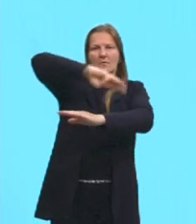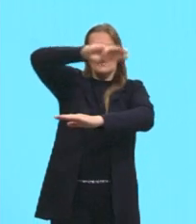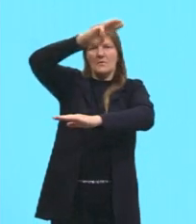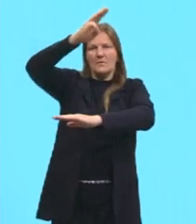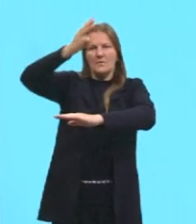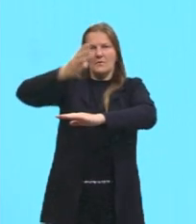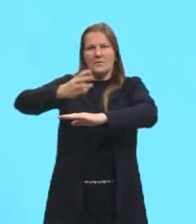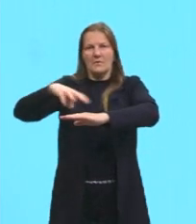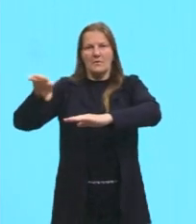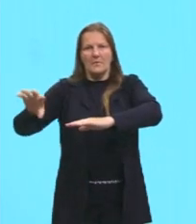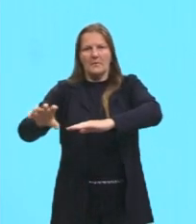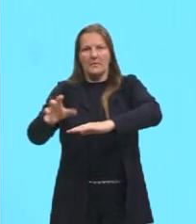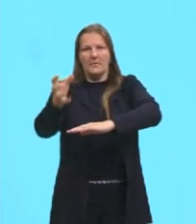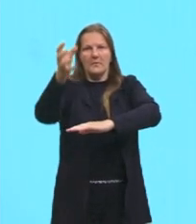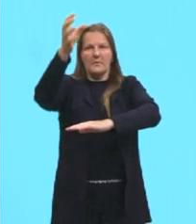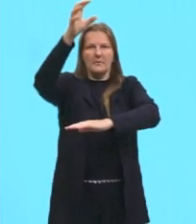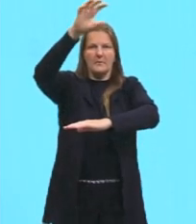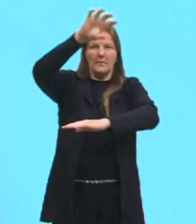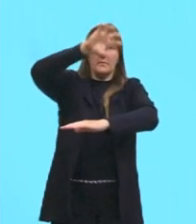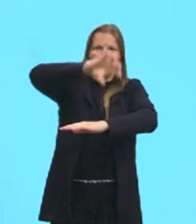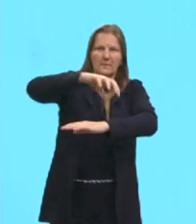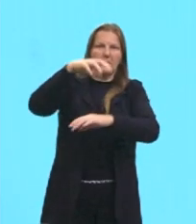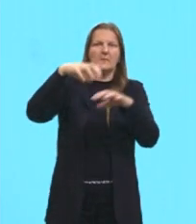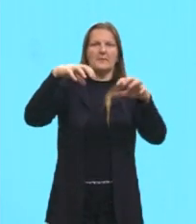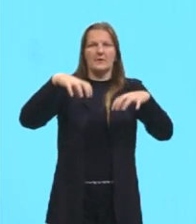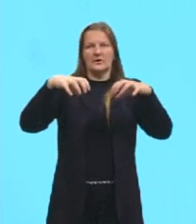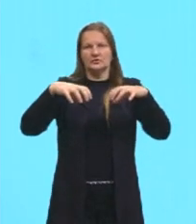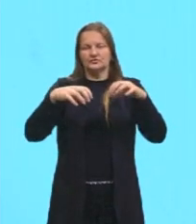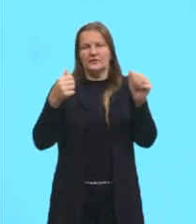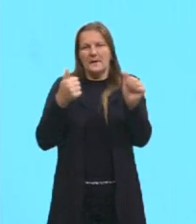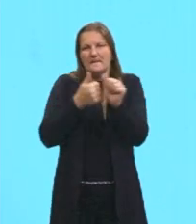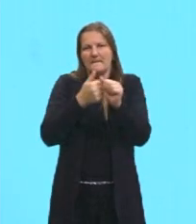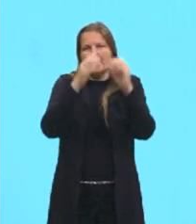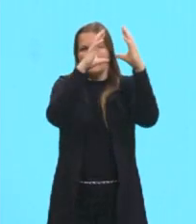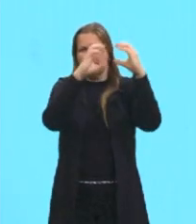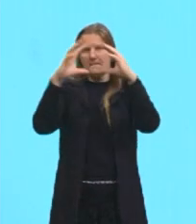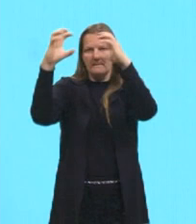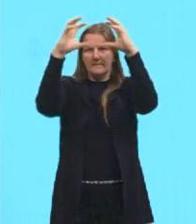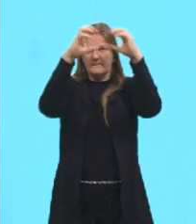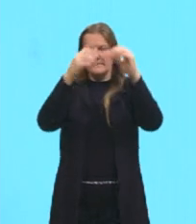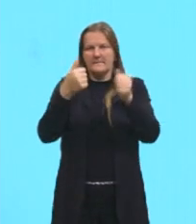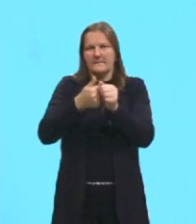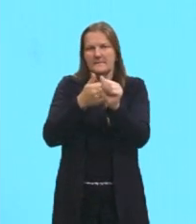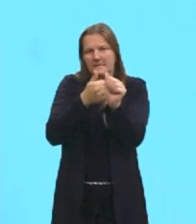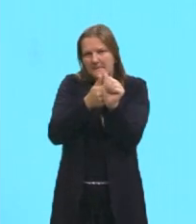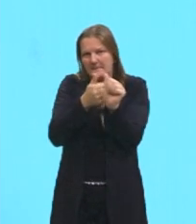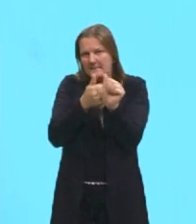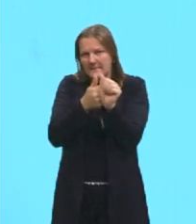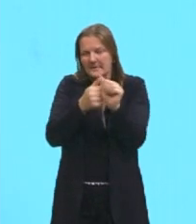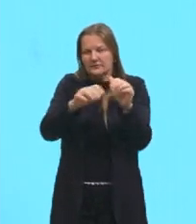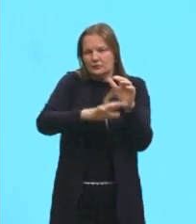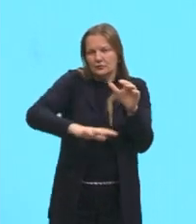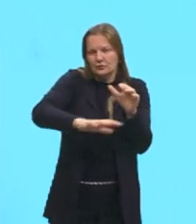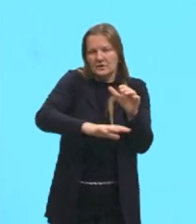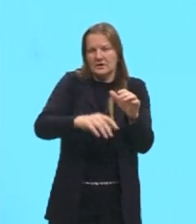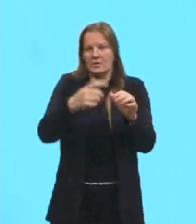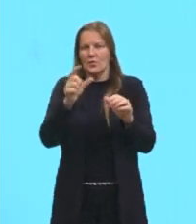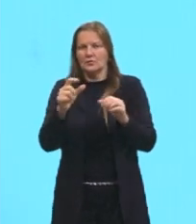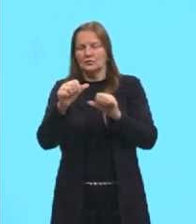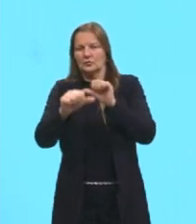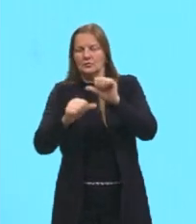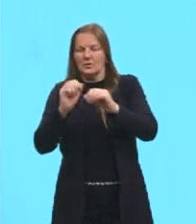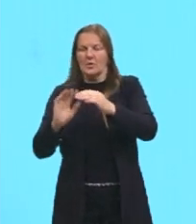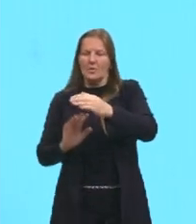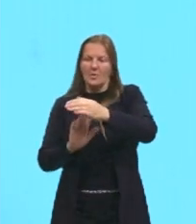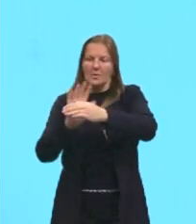Ou alguma serra, alguma questão, vai formar chuva e vai chover num setor, quando ela transpor